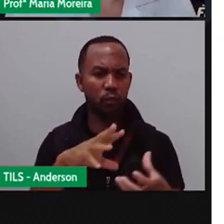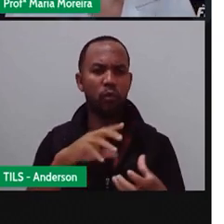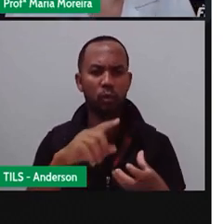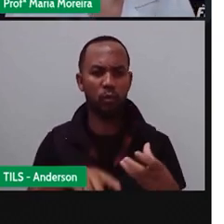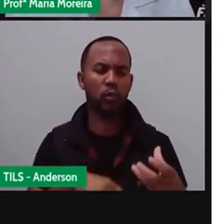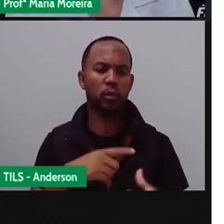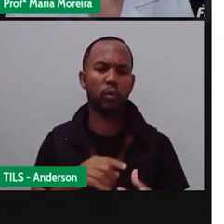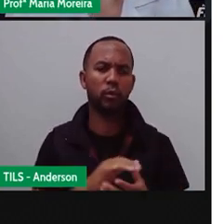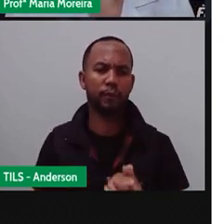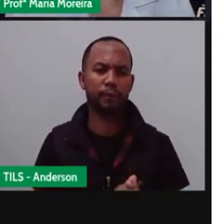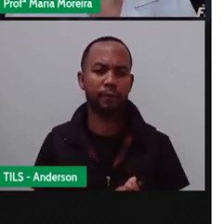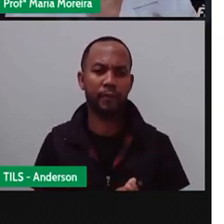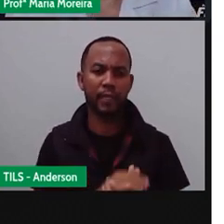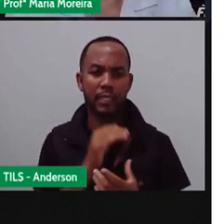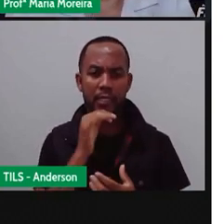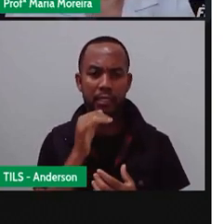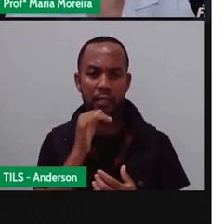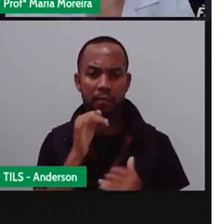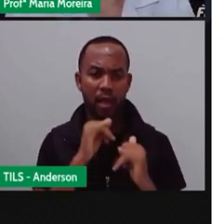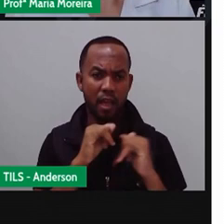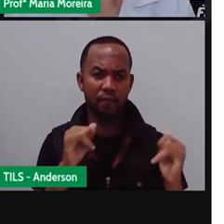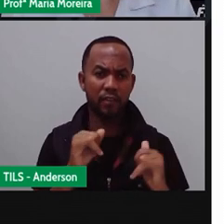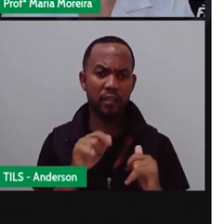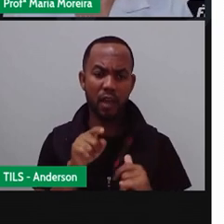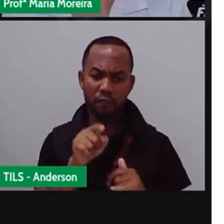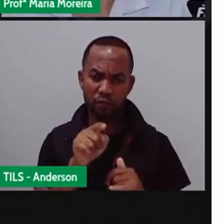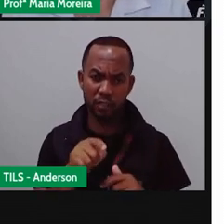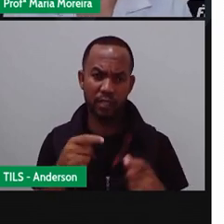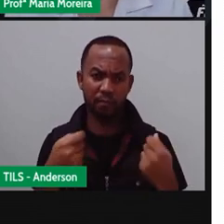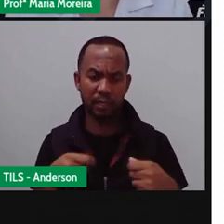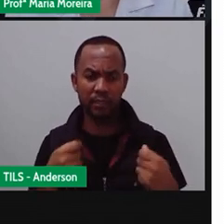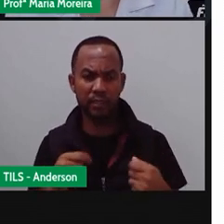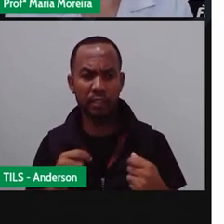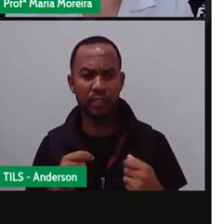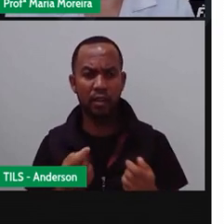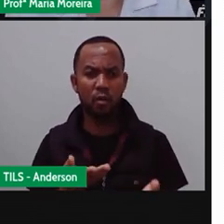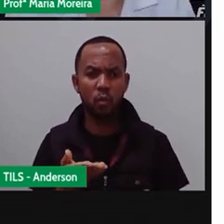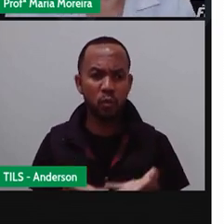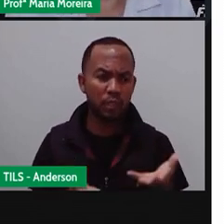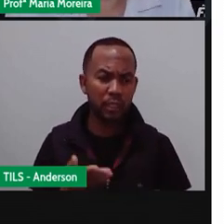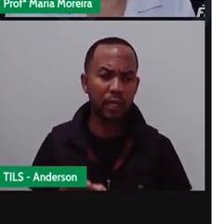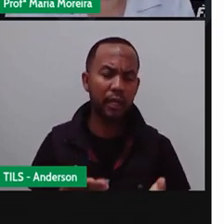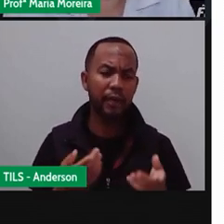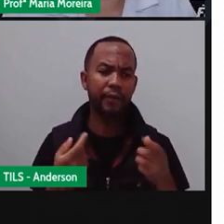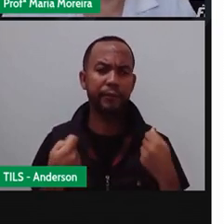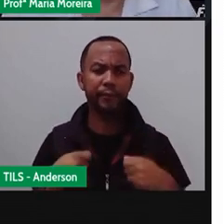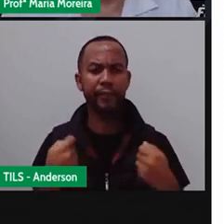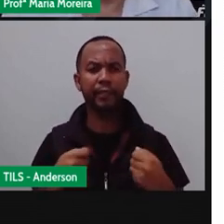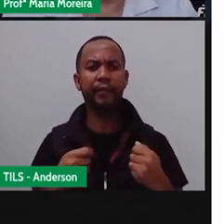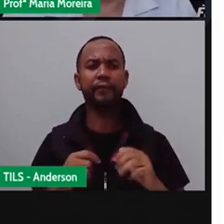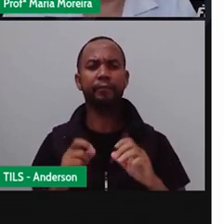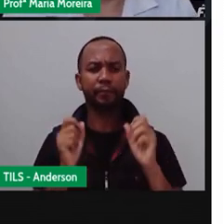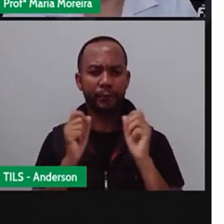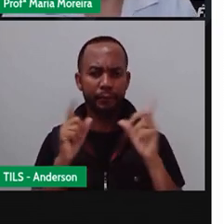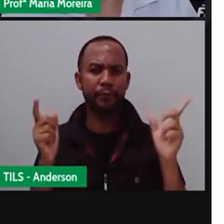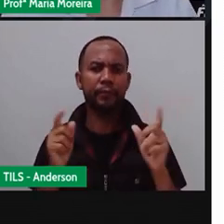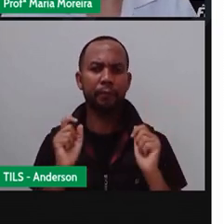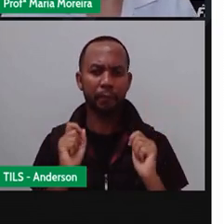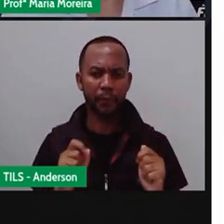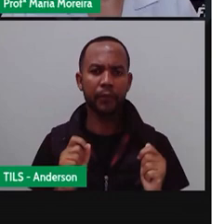se não cuidar desse animal aqui, gente precisa prestar atenção, precisa colocar aqui para reproduzir, porque senão ele vai desaparecer.